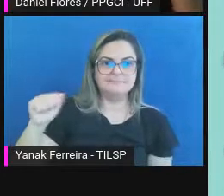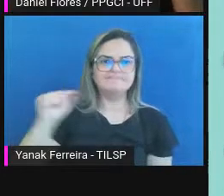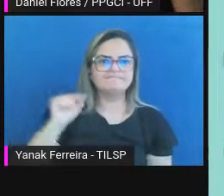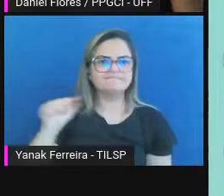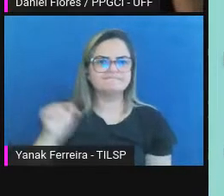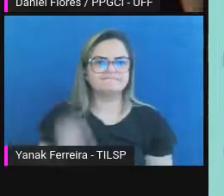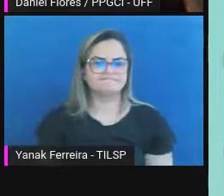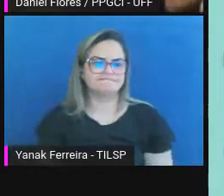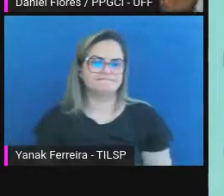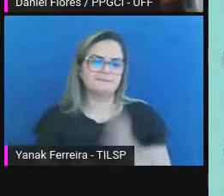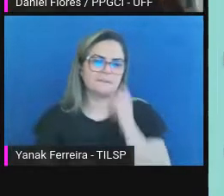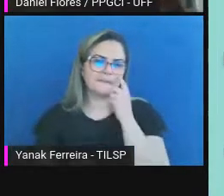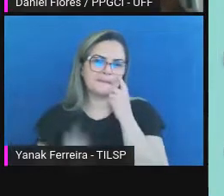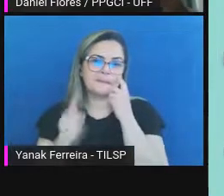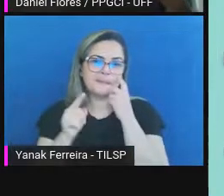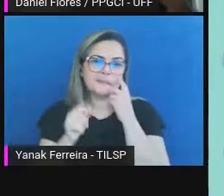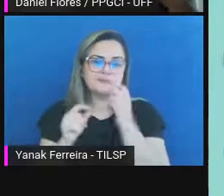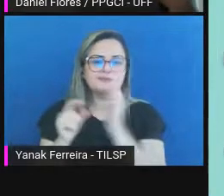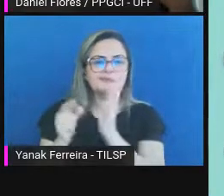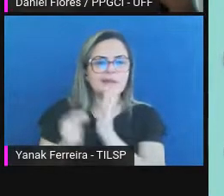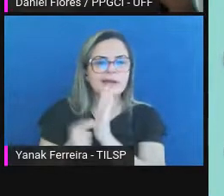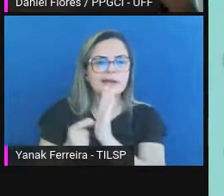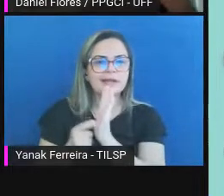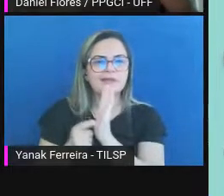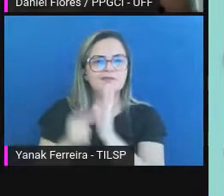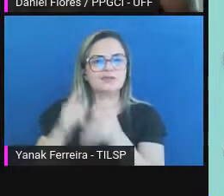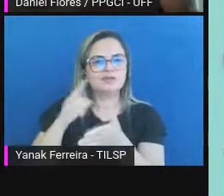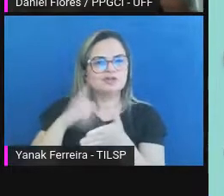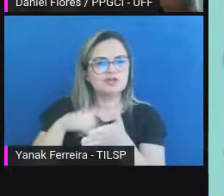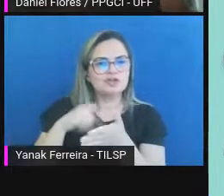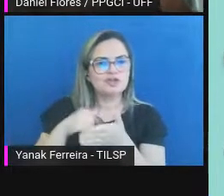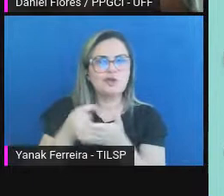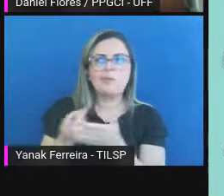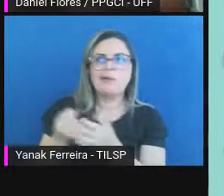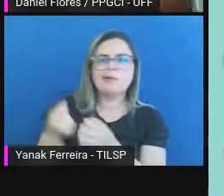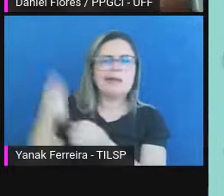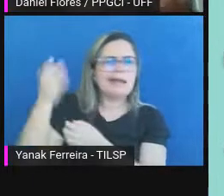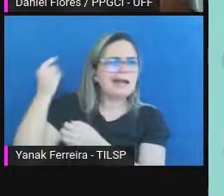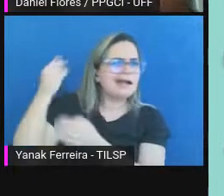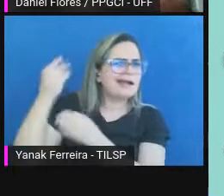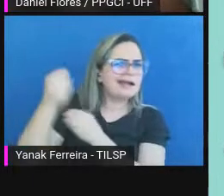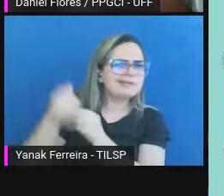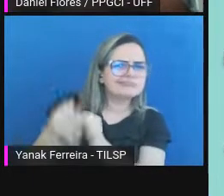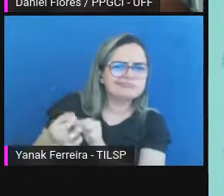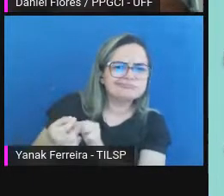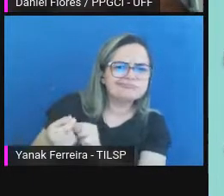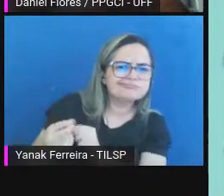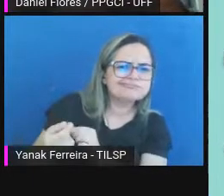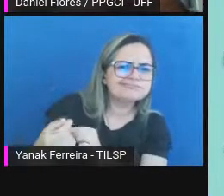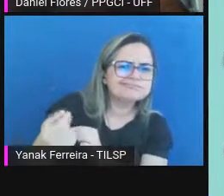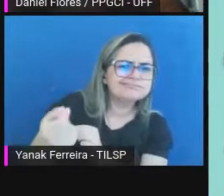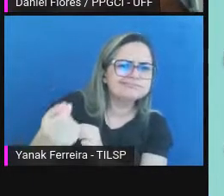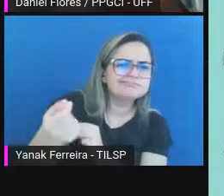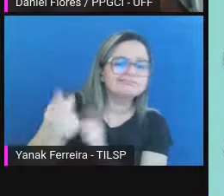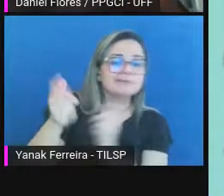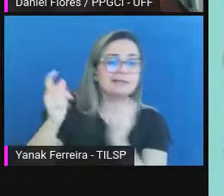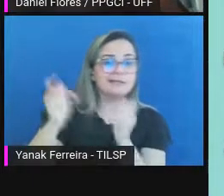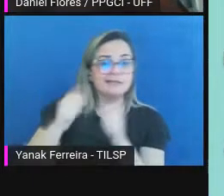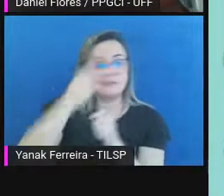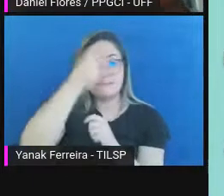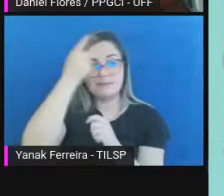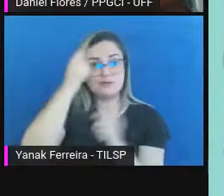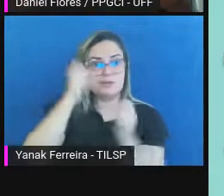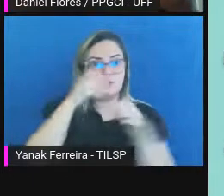arquivos correntes, documentos de longa temporalidade, um prontuário eletrônico de paciente que pode durar mais de 100